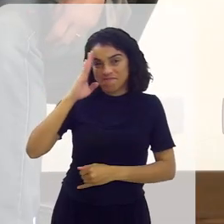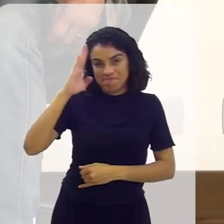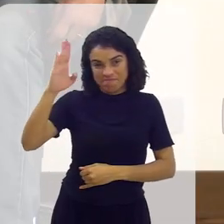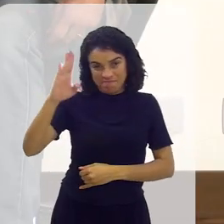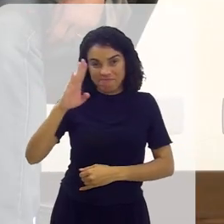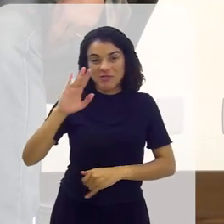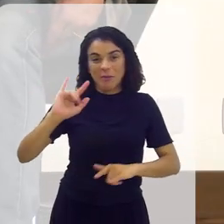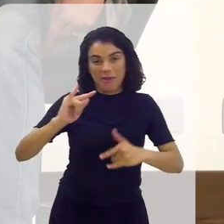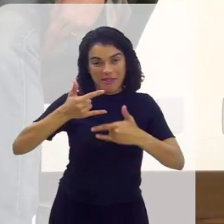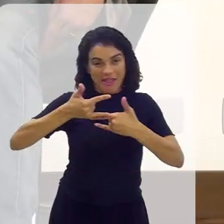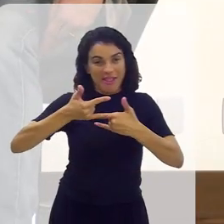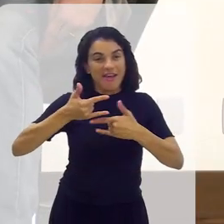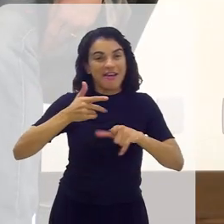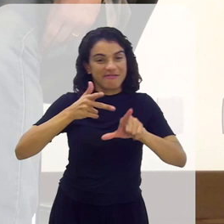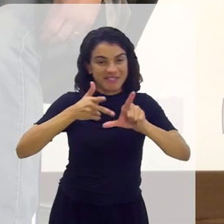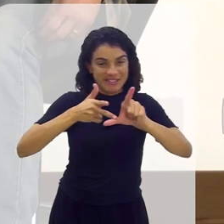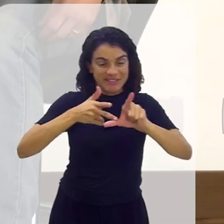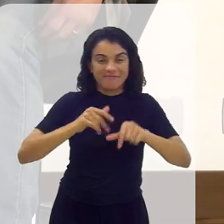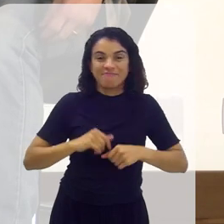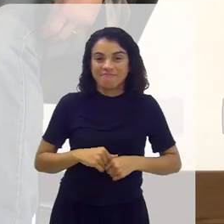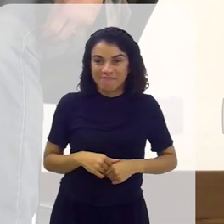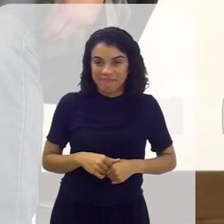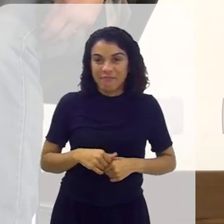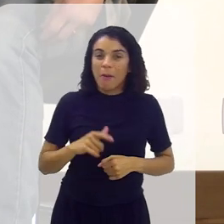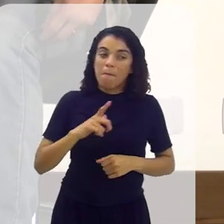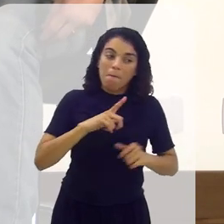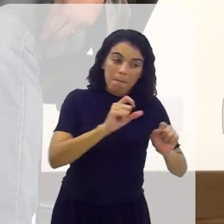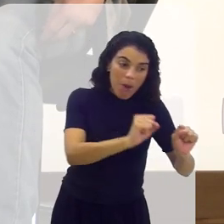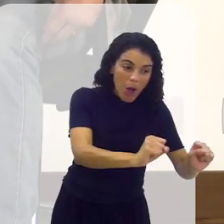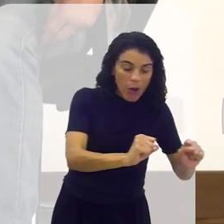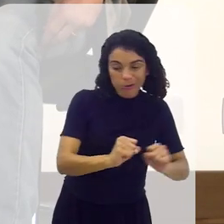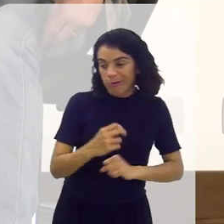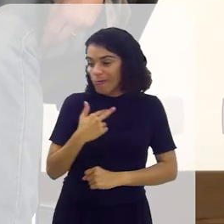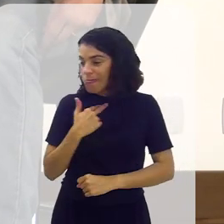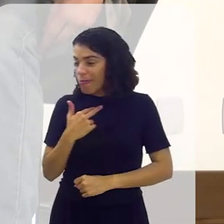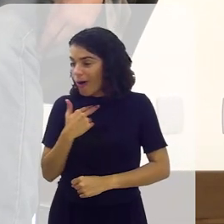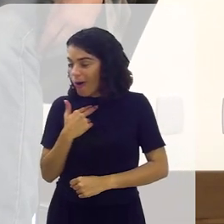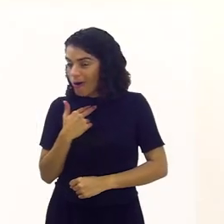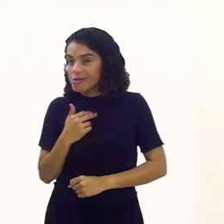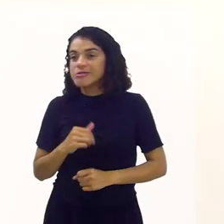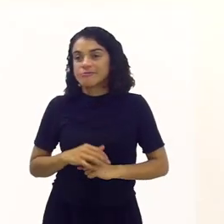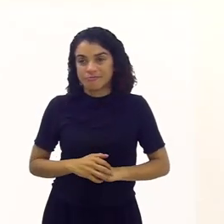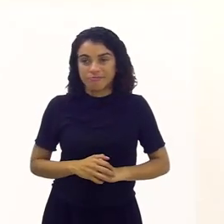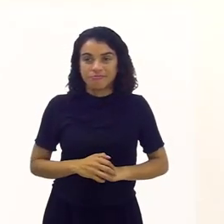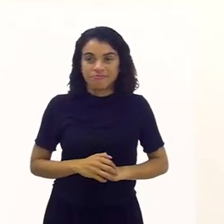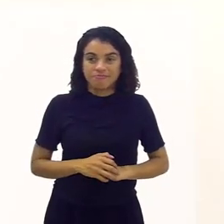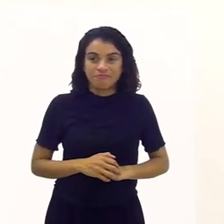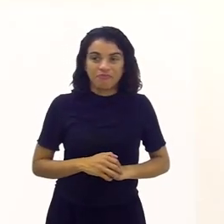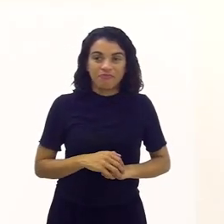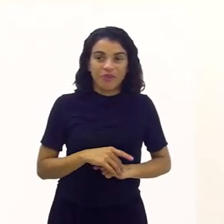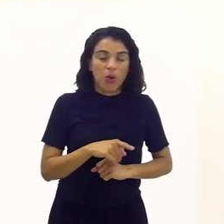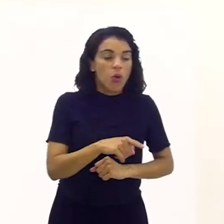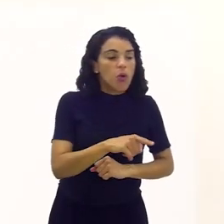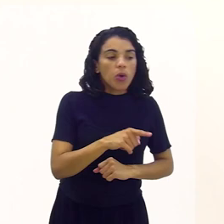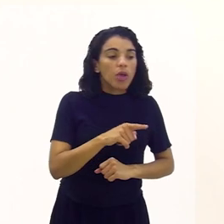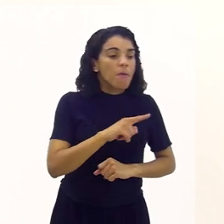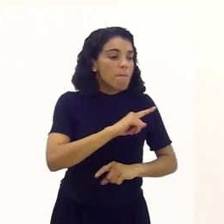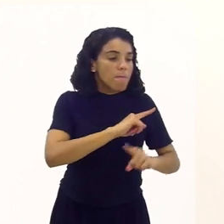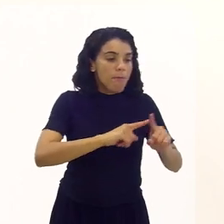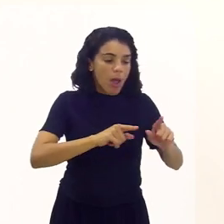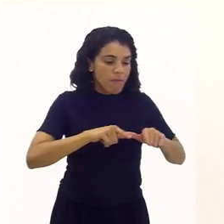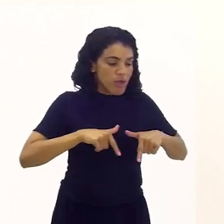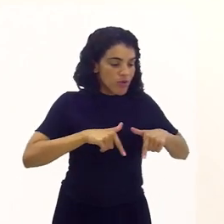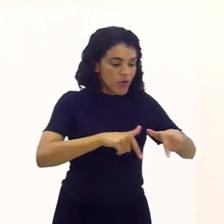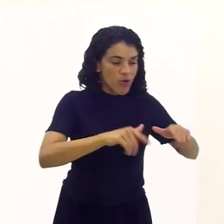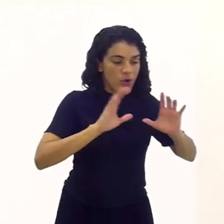Principalmente nas lives. Ótimo. O que pode, o que não pode, o que você não deve